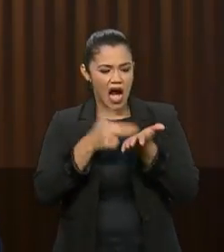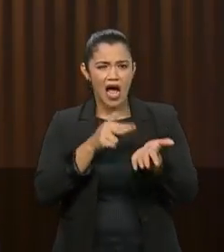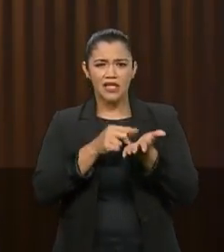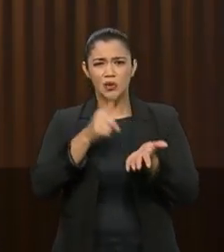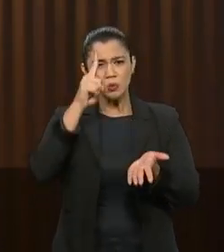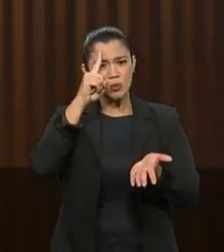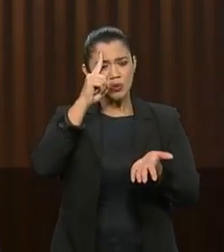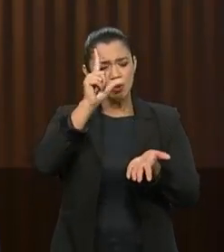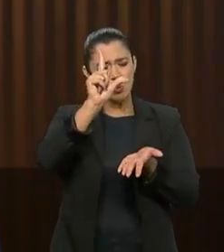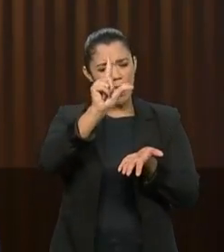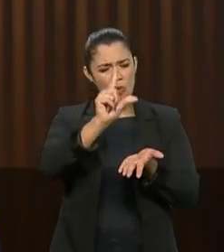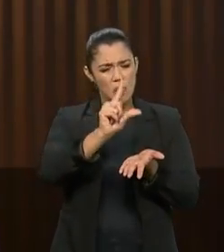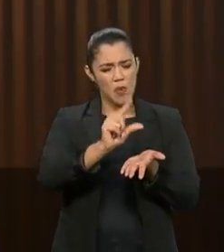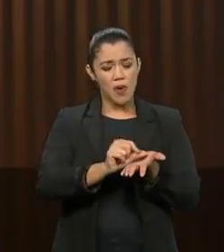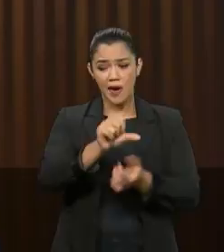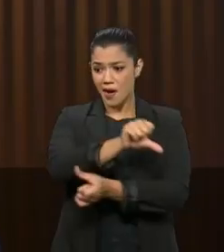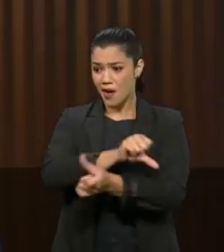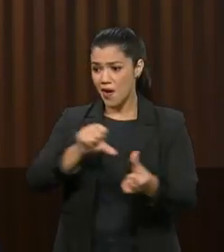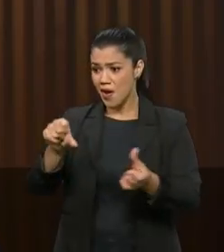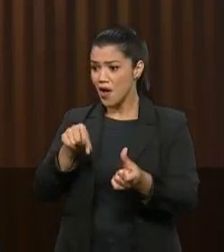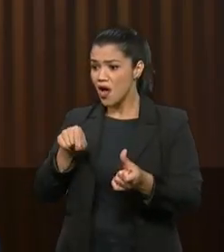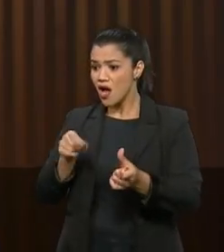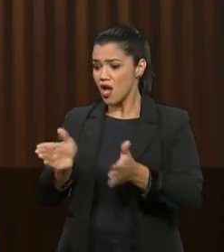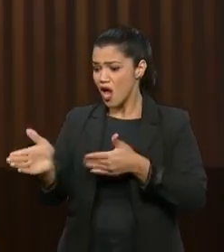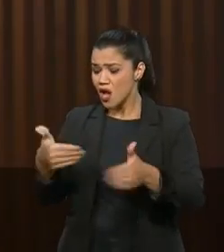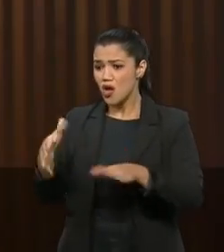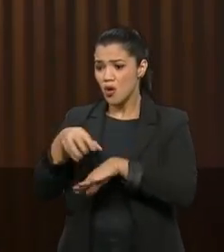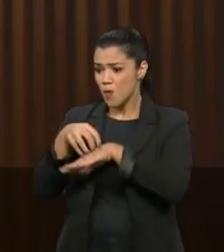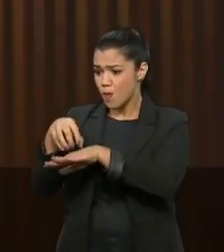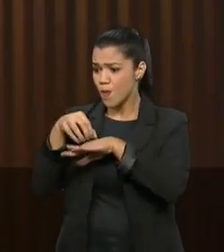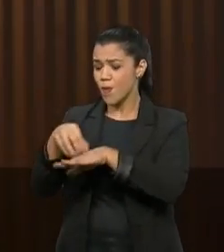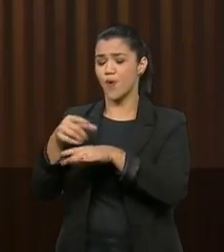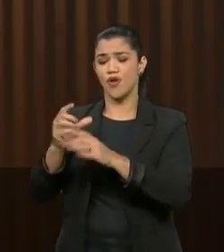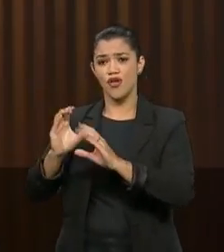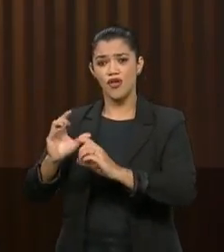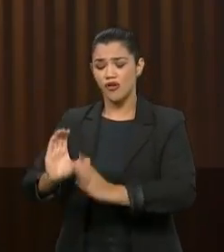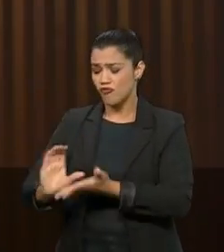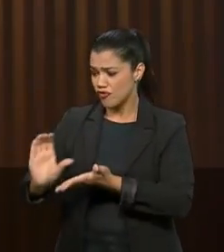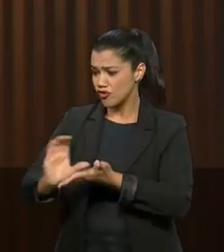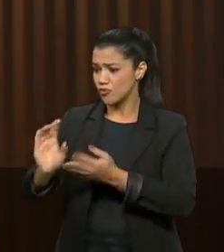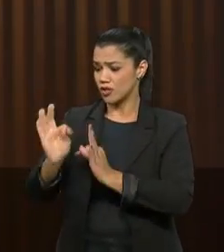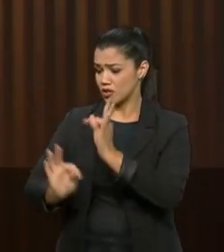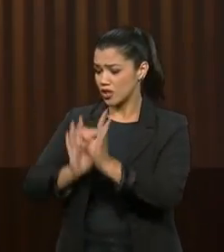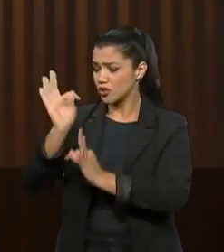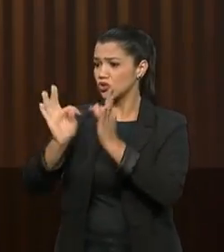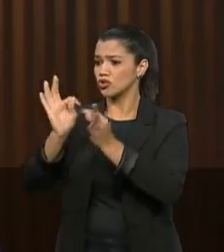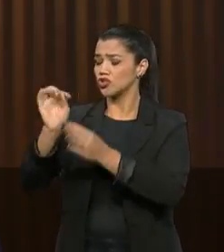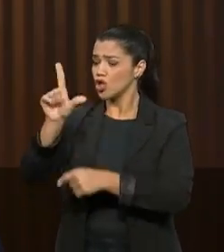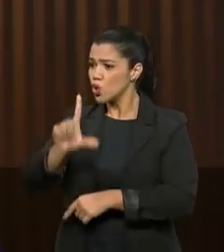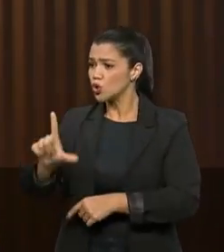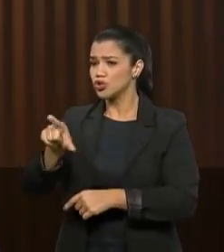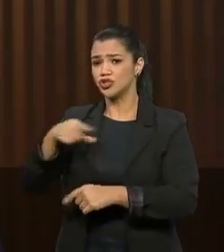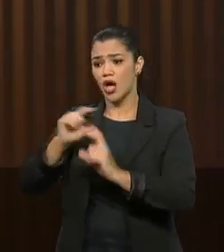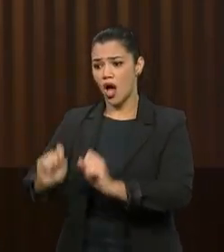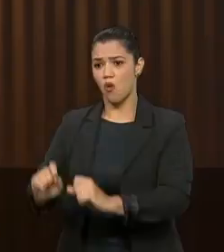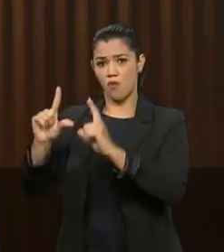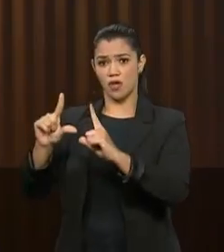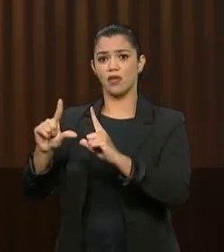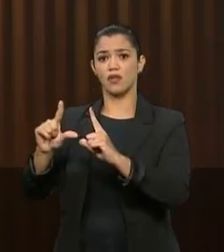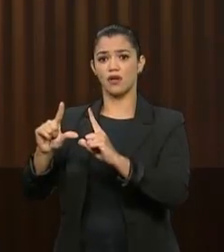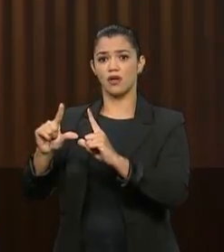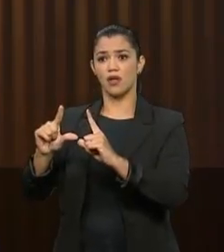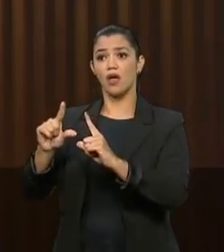dia após dia, enquanto a demanda por encomendas e investimentos em tecnologia e logística só aumenta.